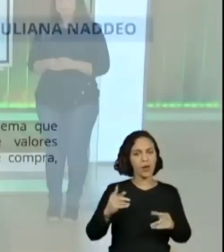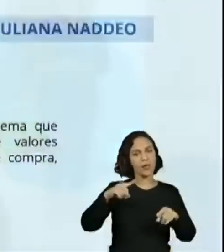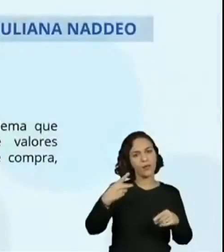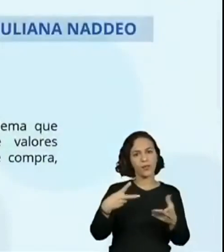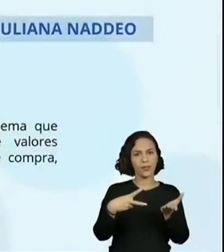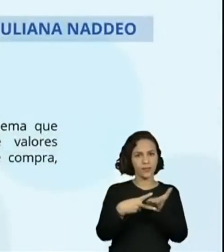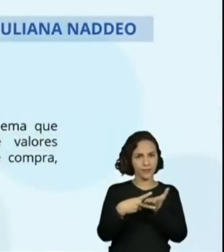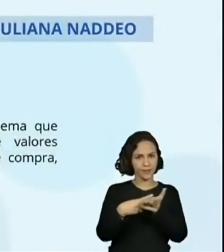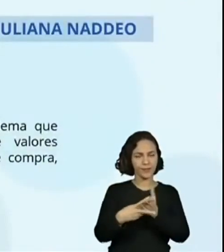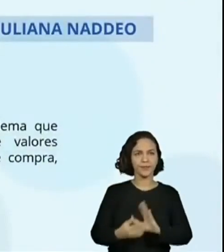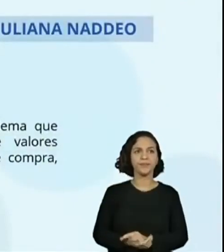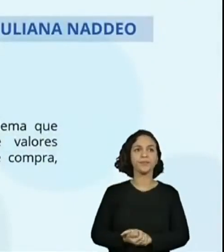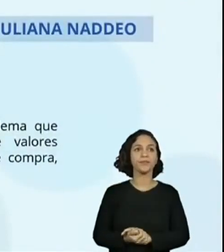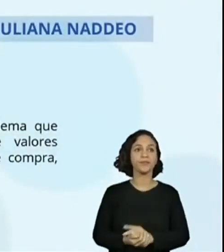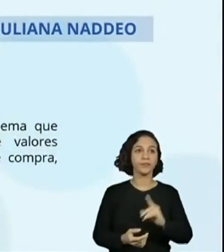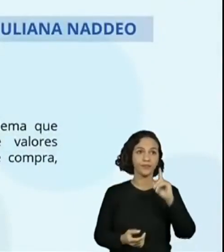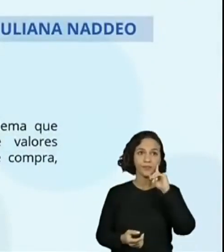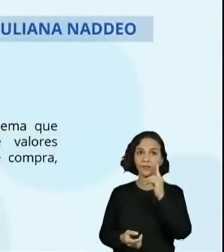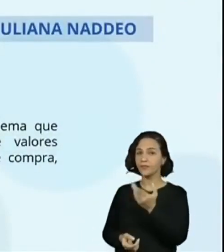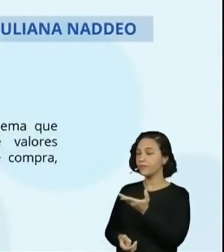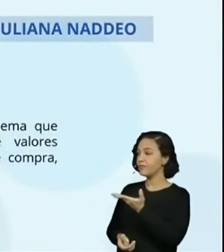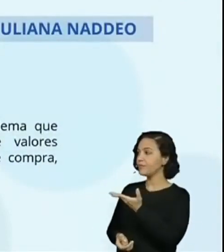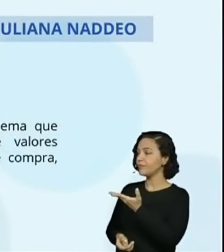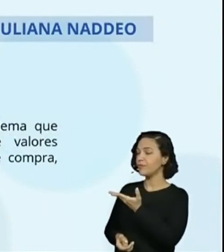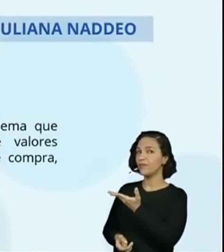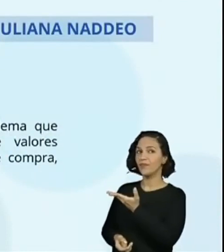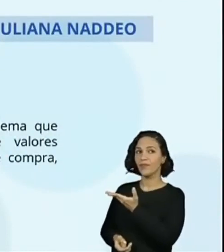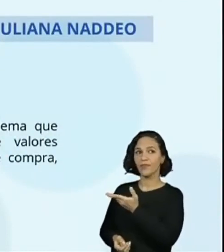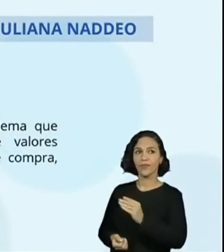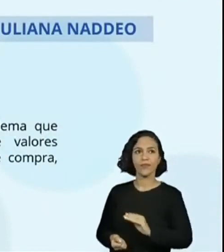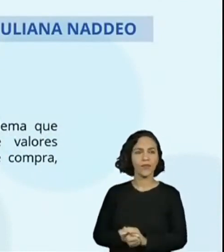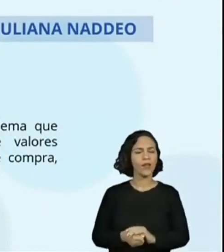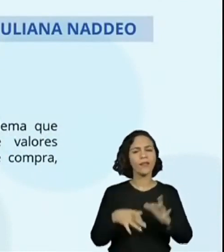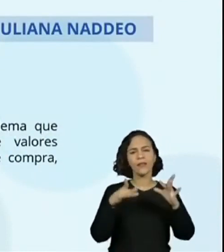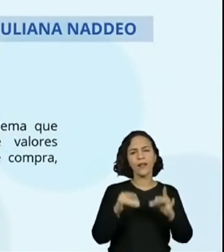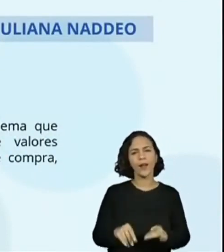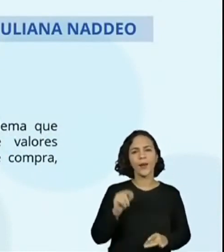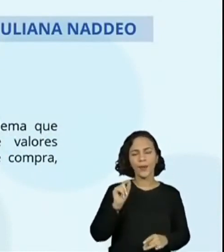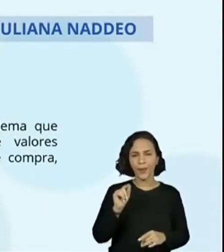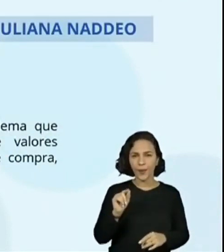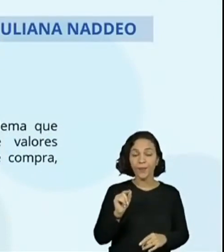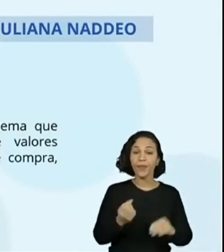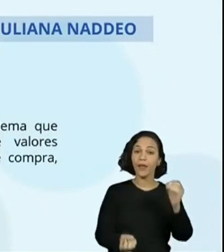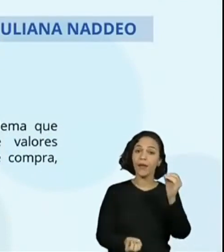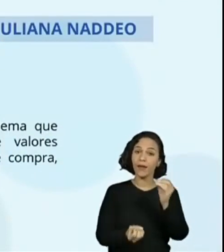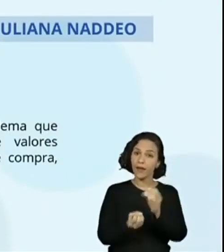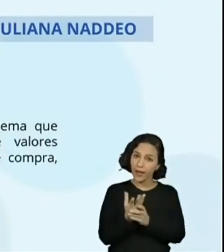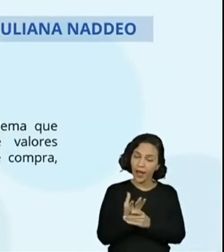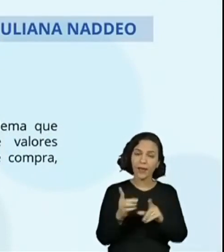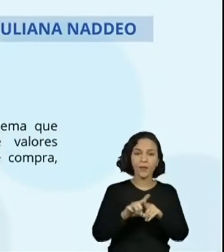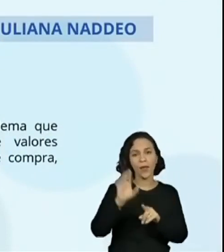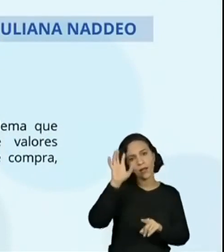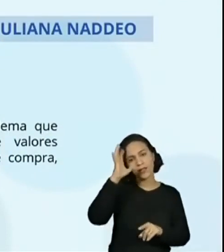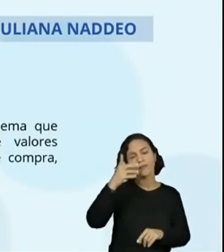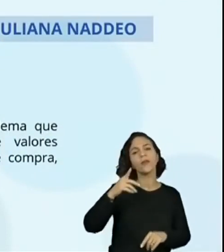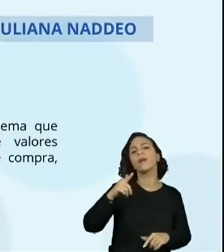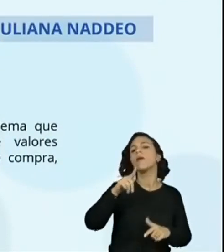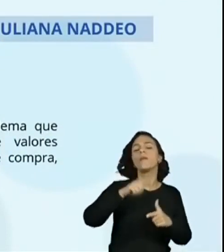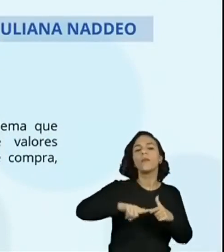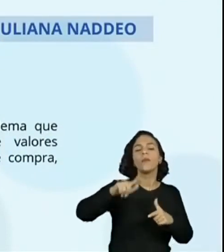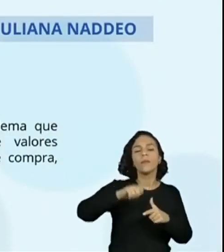Nós vamos trabalhar a EF03MA24, que é resolver e elaborar situações, problema